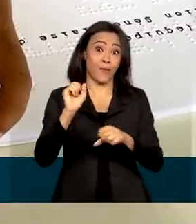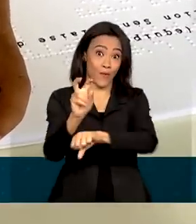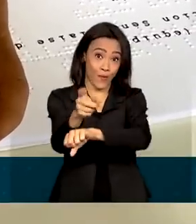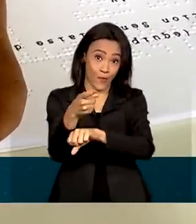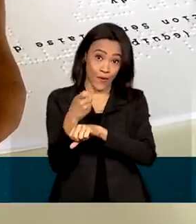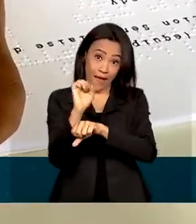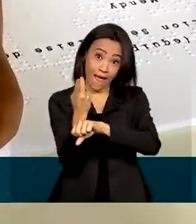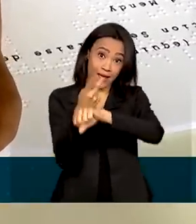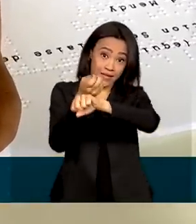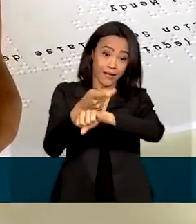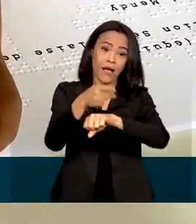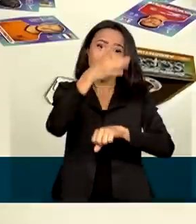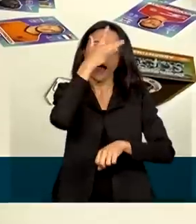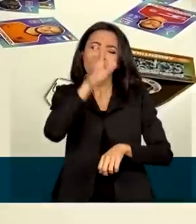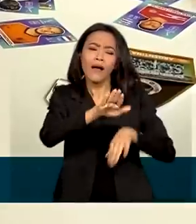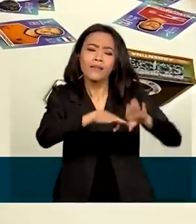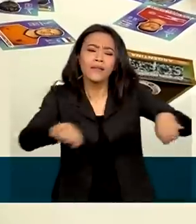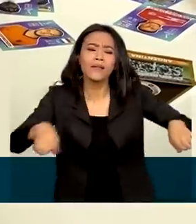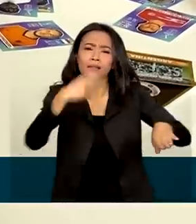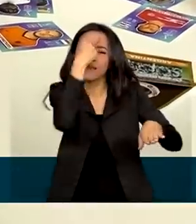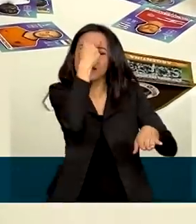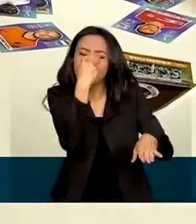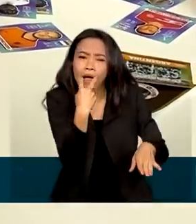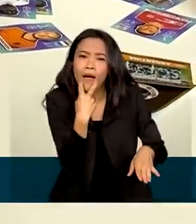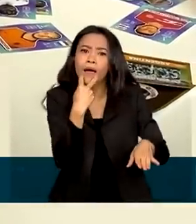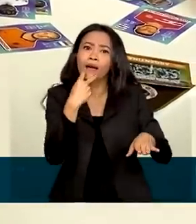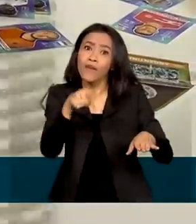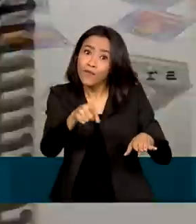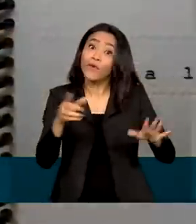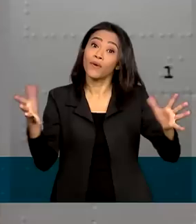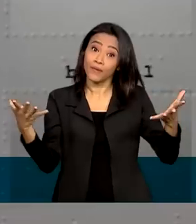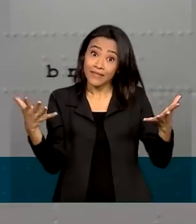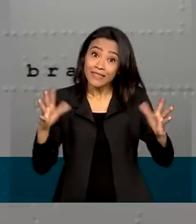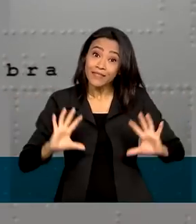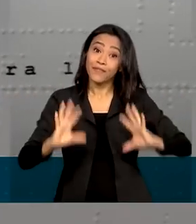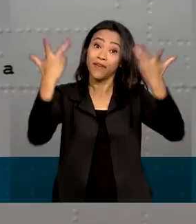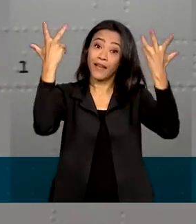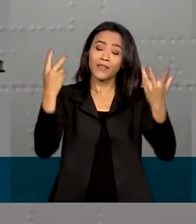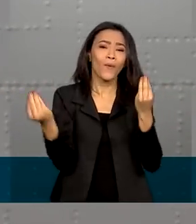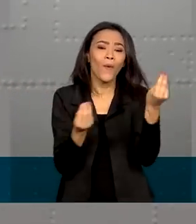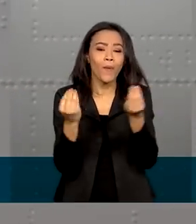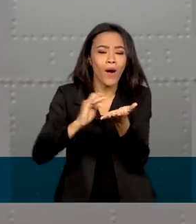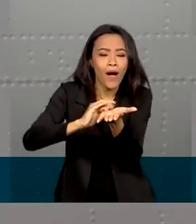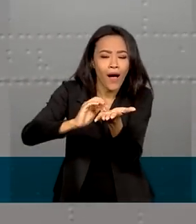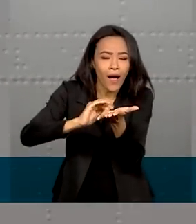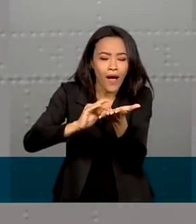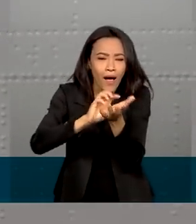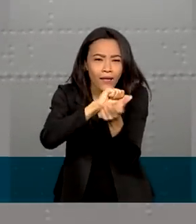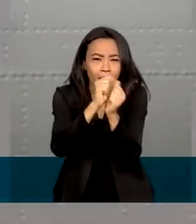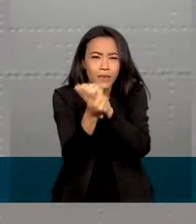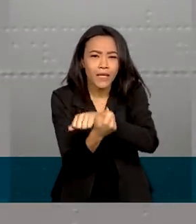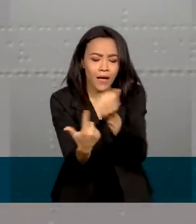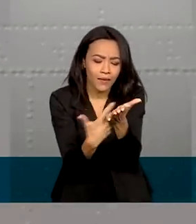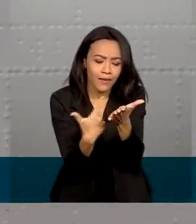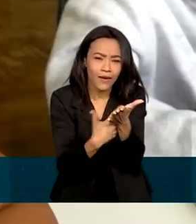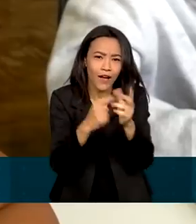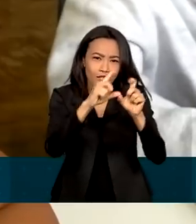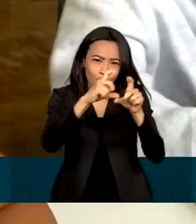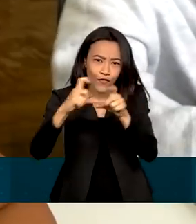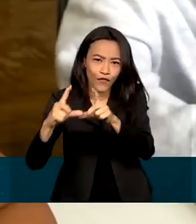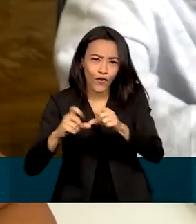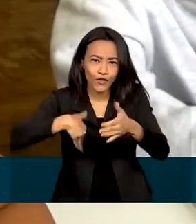cegas ou com baixa visão foram incluídas na festa do futebol, com álbuns de figurinhas adaptados em braile.